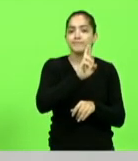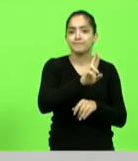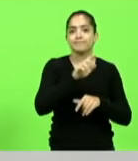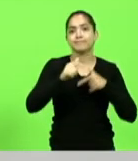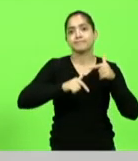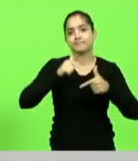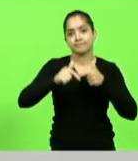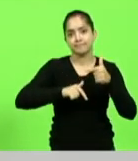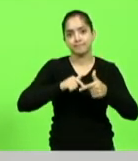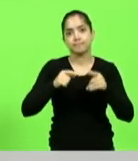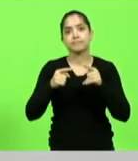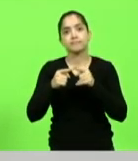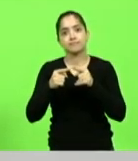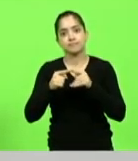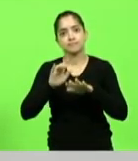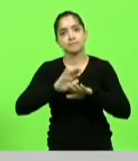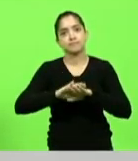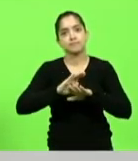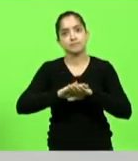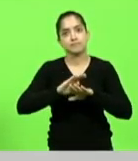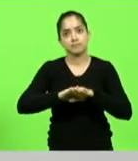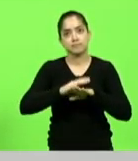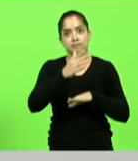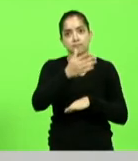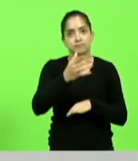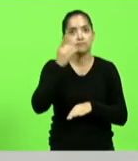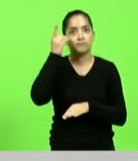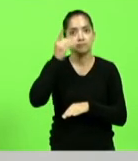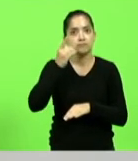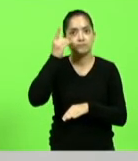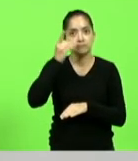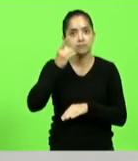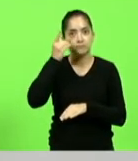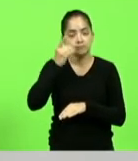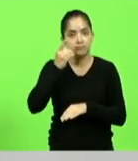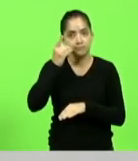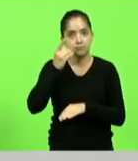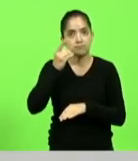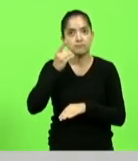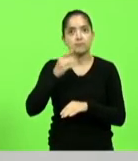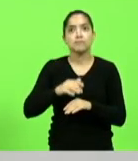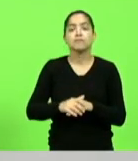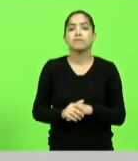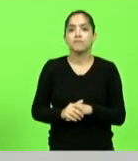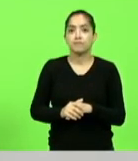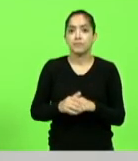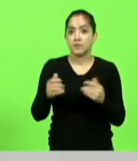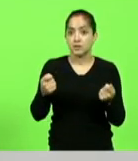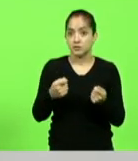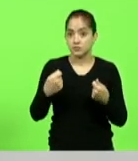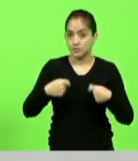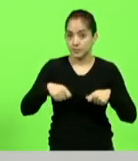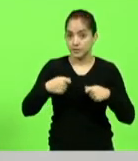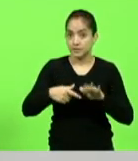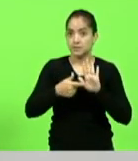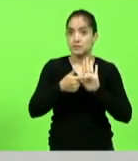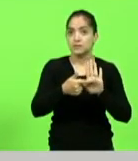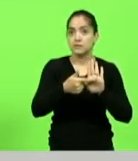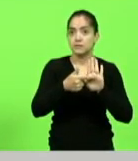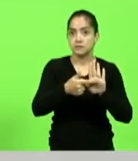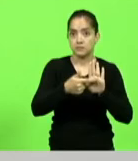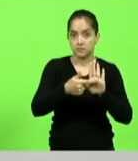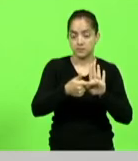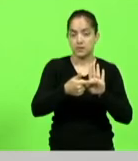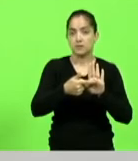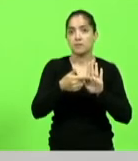primeiro da autora da lei que é a deputada Ana Paula Lima que a gente precisa trazer aqui também em função de